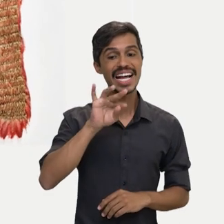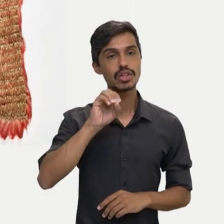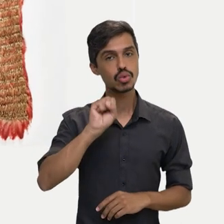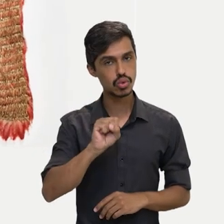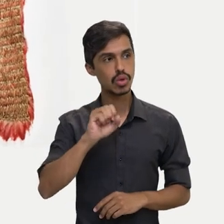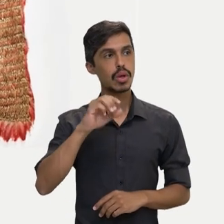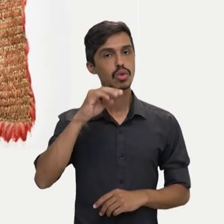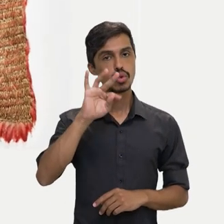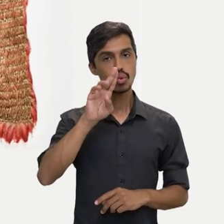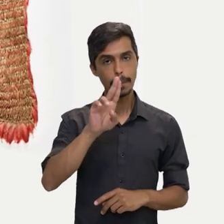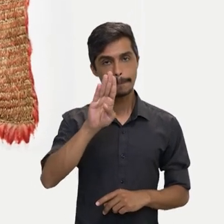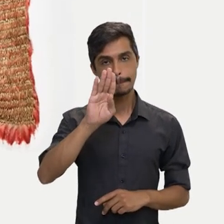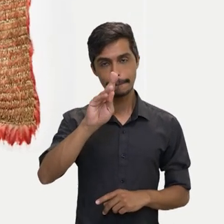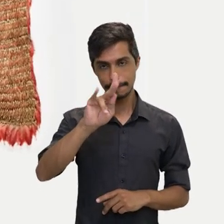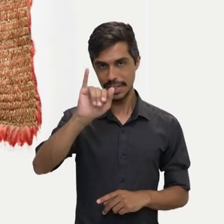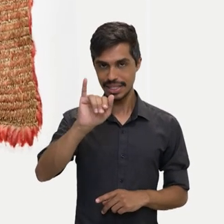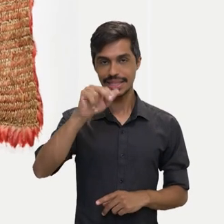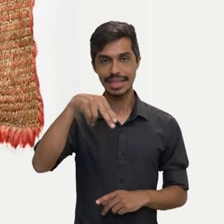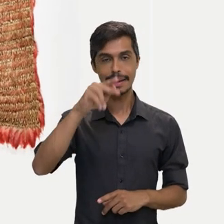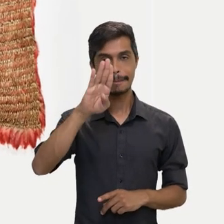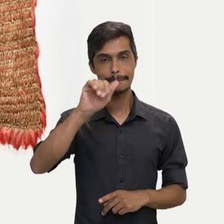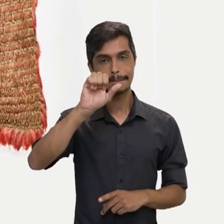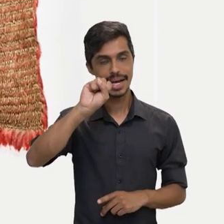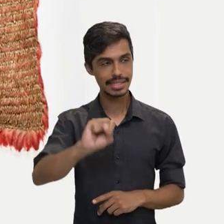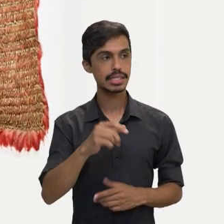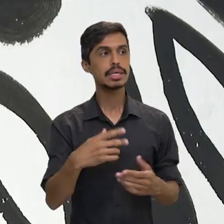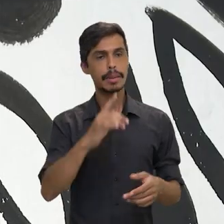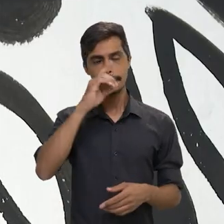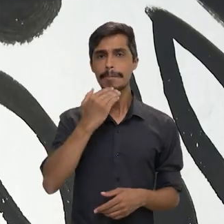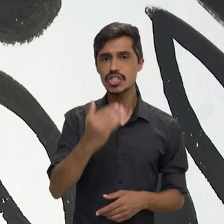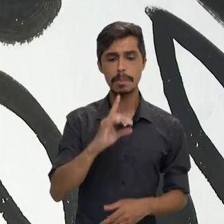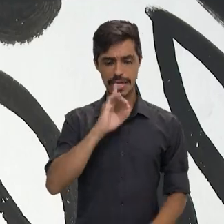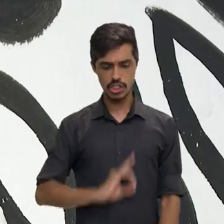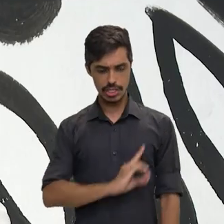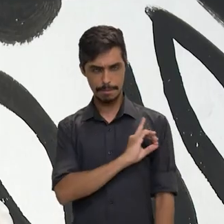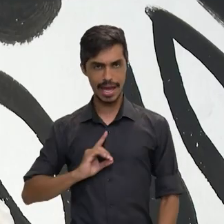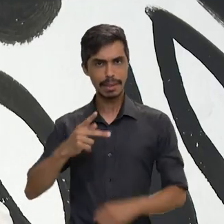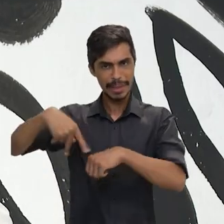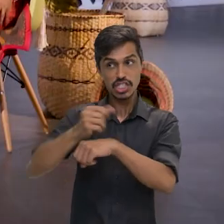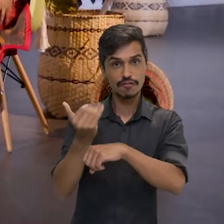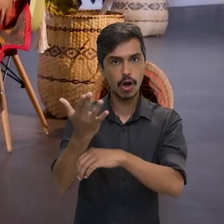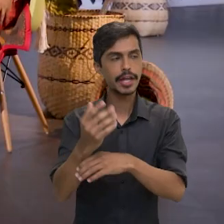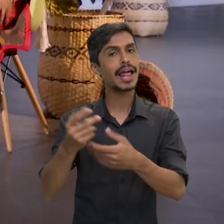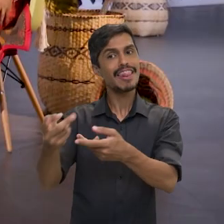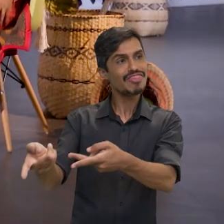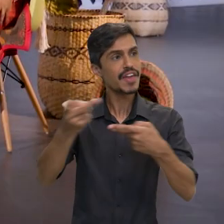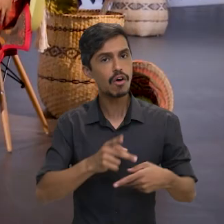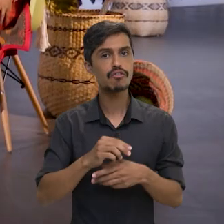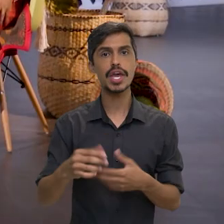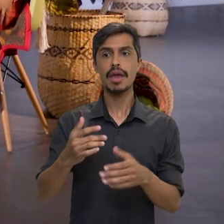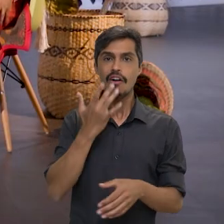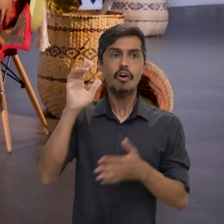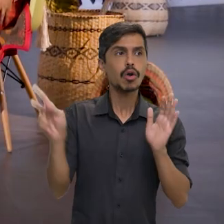Pinambá, que inclusive a Dinamarca deve devolver um em breve, né? O Ministério está trabalhando para conseguir